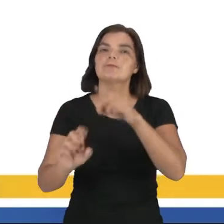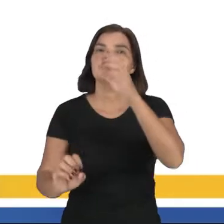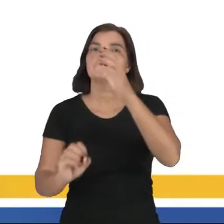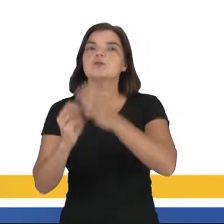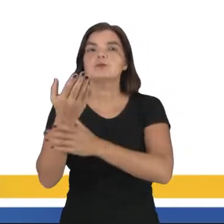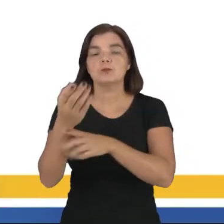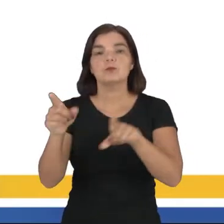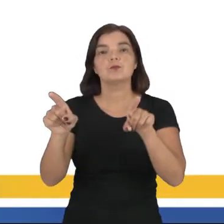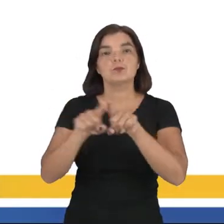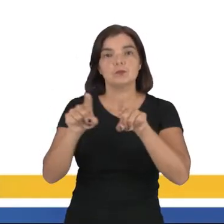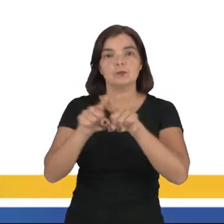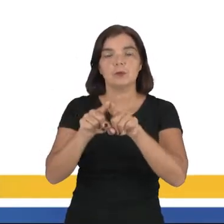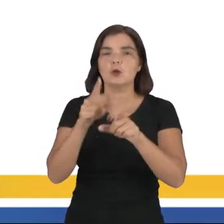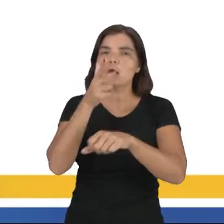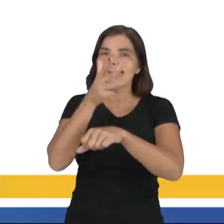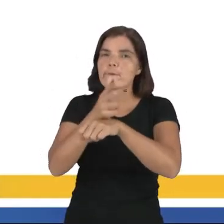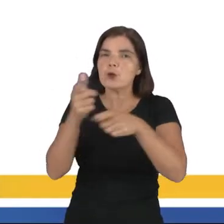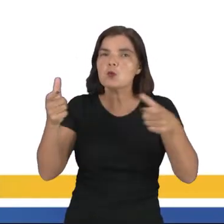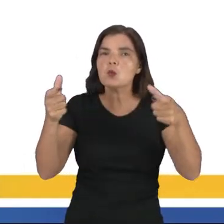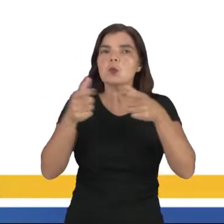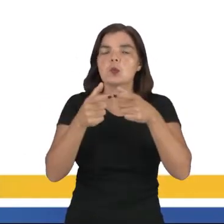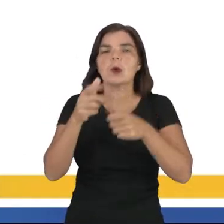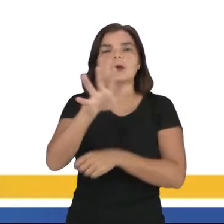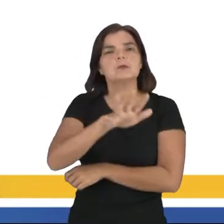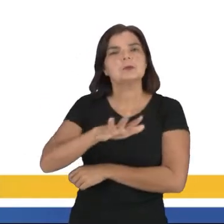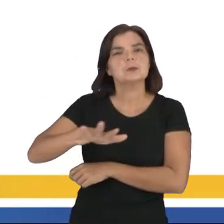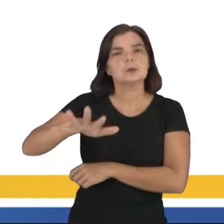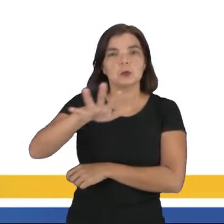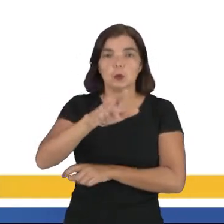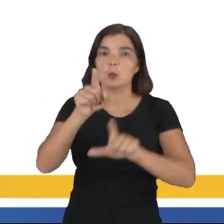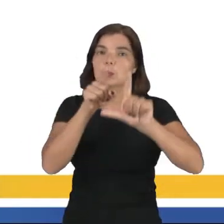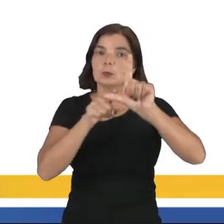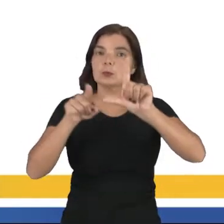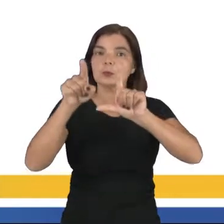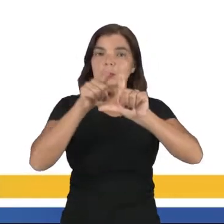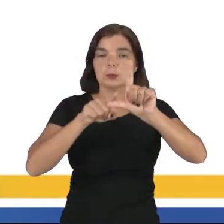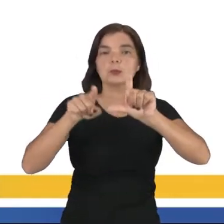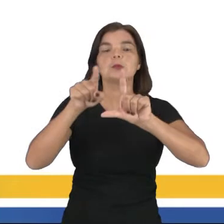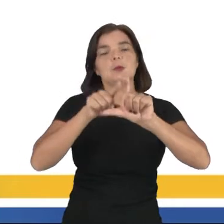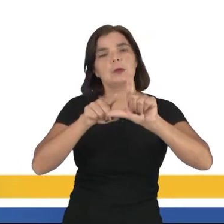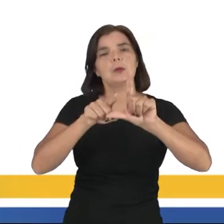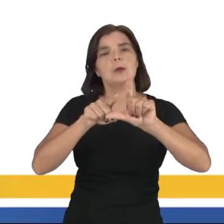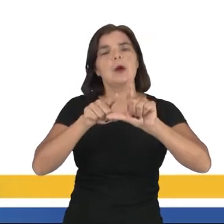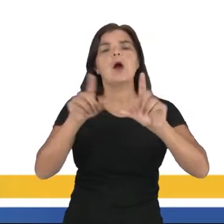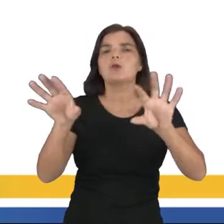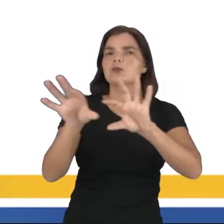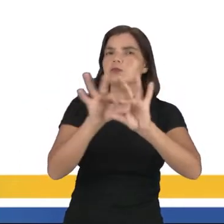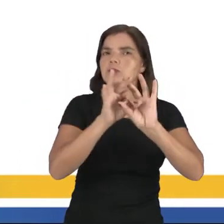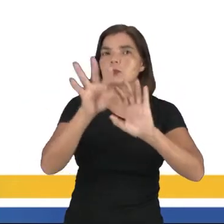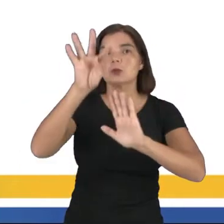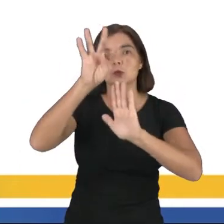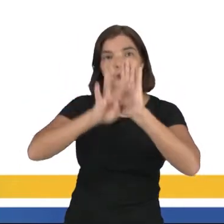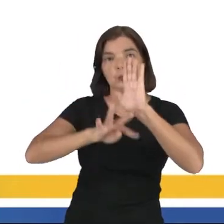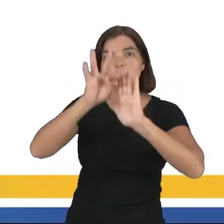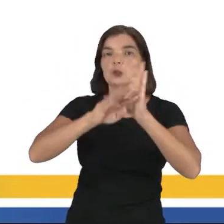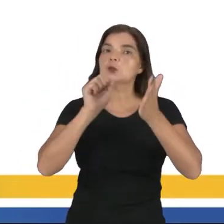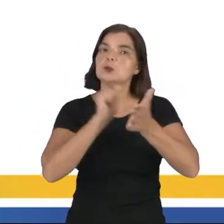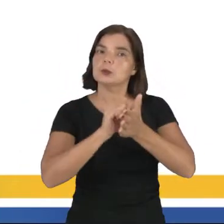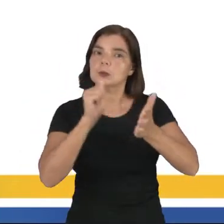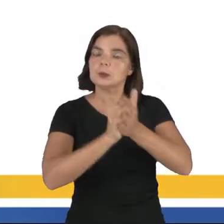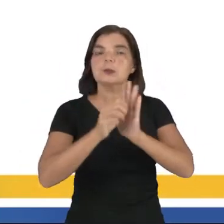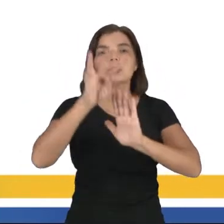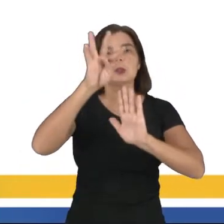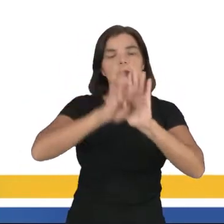criando uma espécie de vídeo curto. Geralmente, os GIFs, DIFs, aliam textos verbais e não